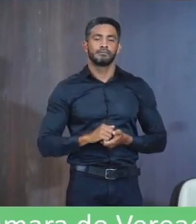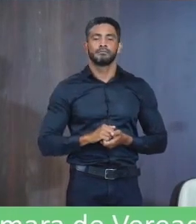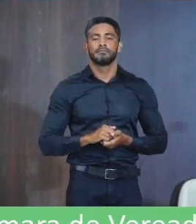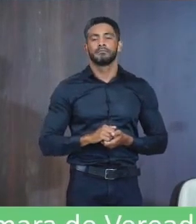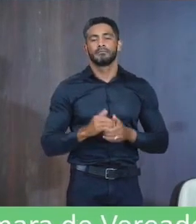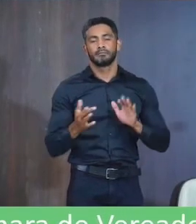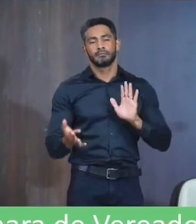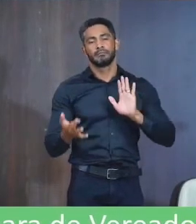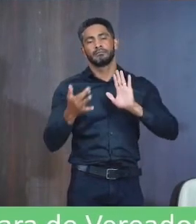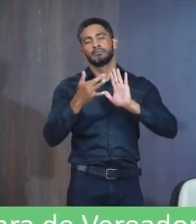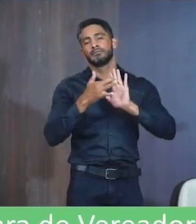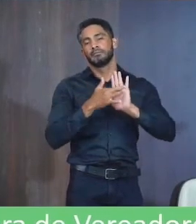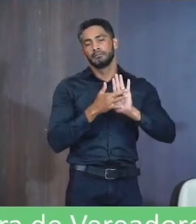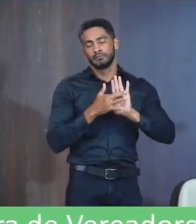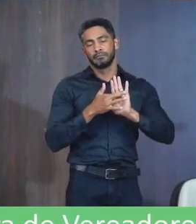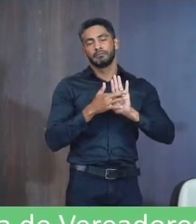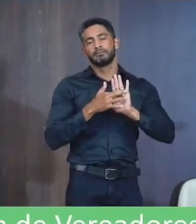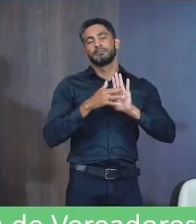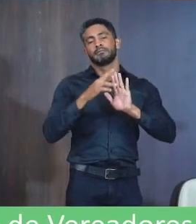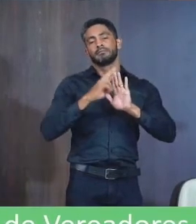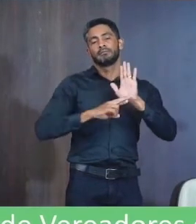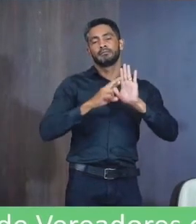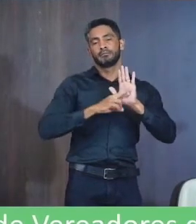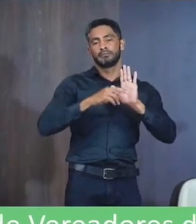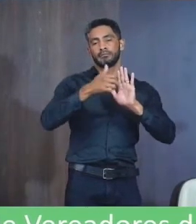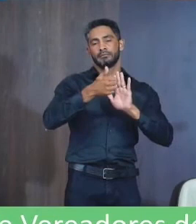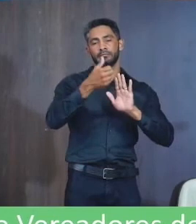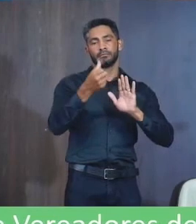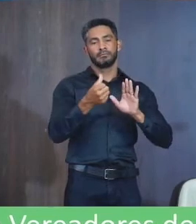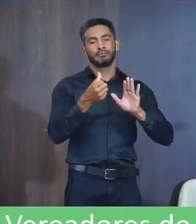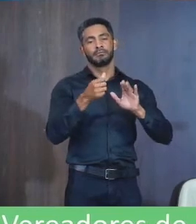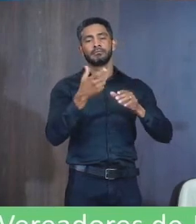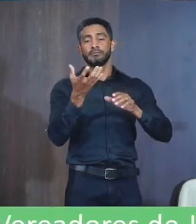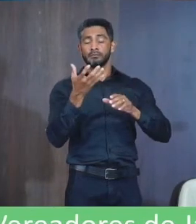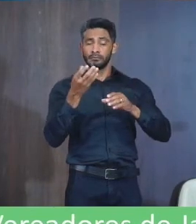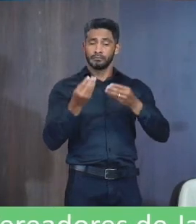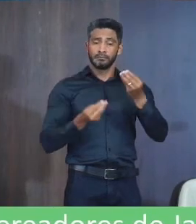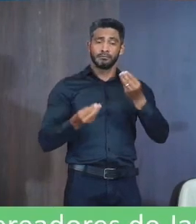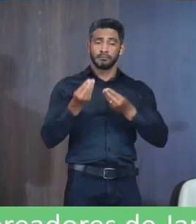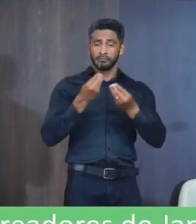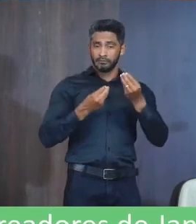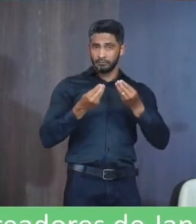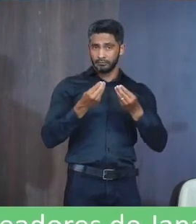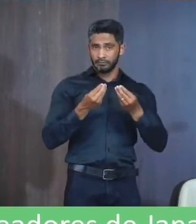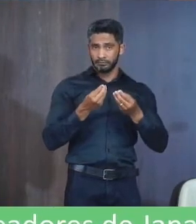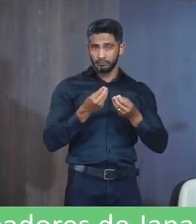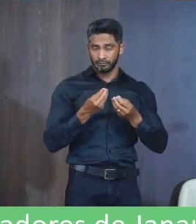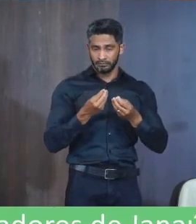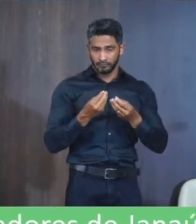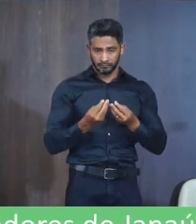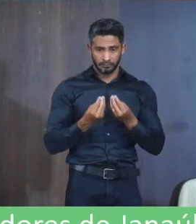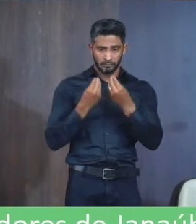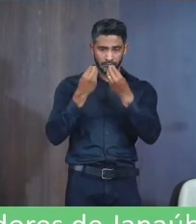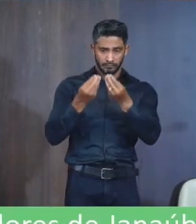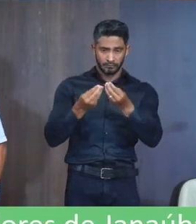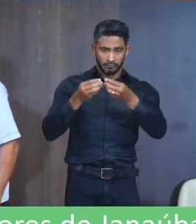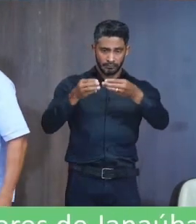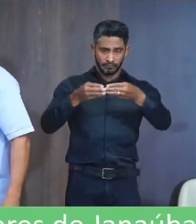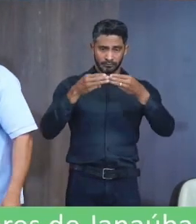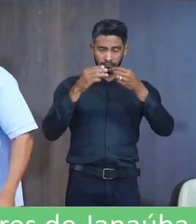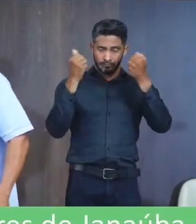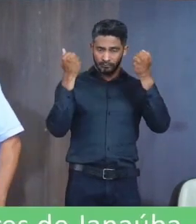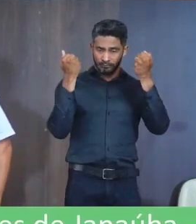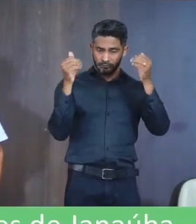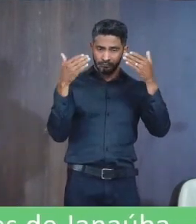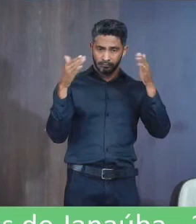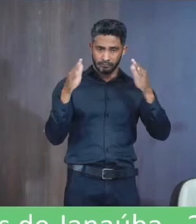Regimento interno Resolução 016 1997 Suas alterações Requer a vossa excelência Que seja encaminhada A moção Com voto de